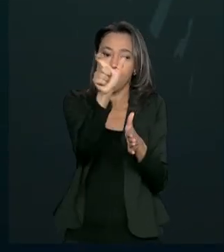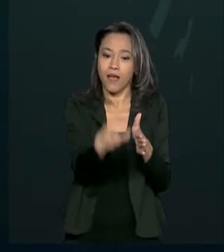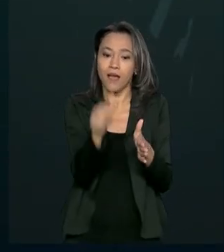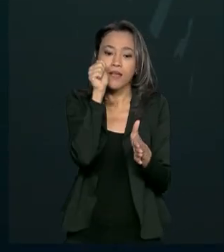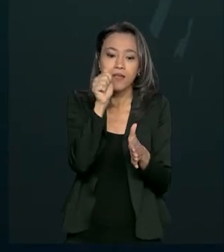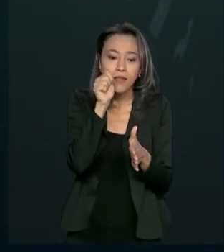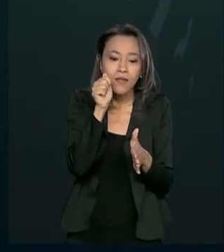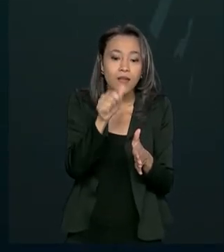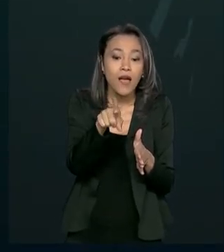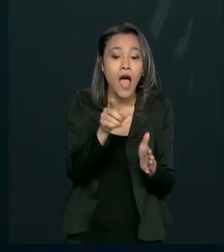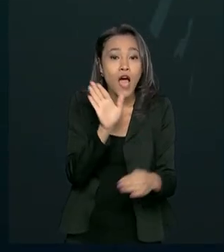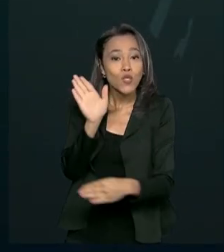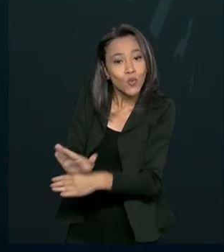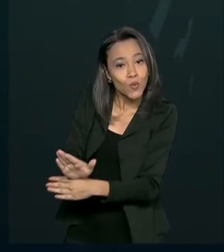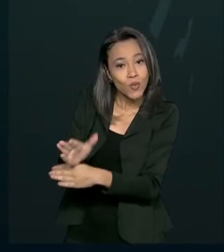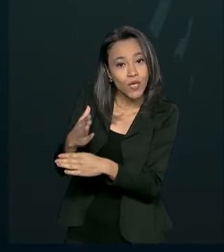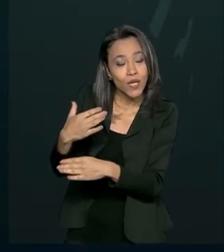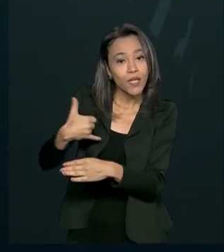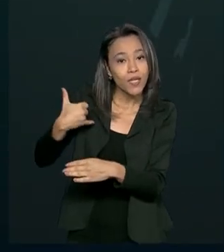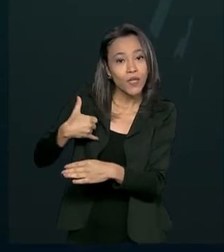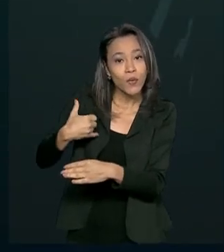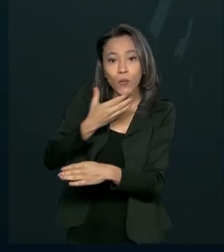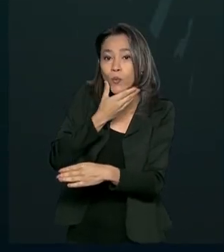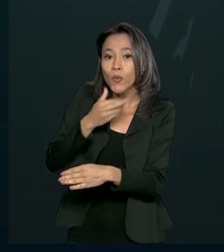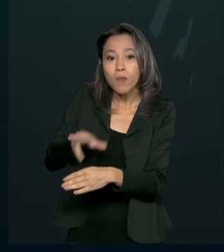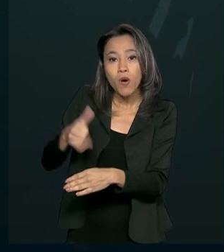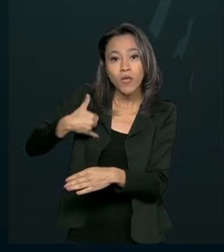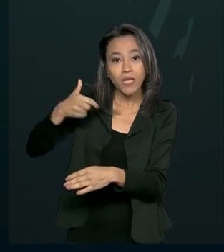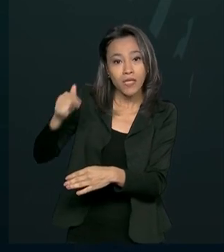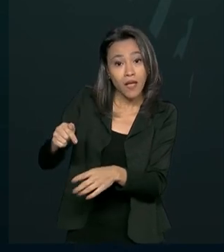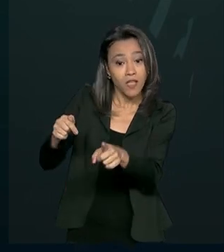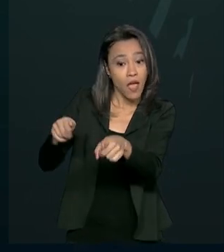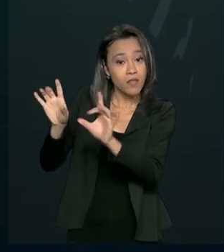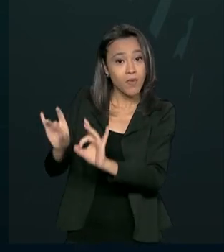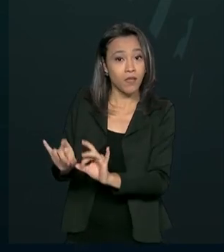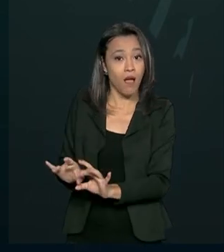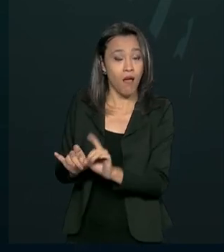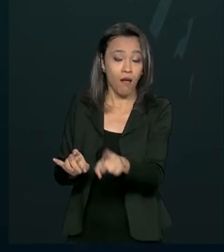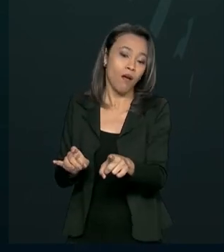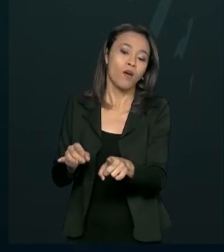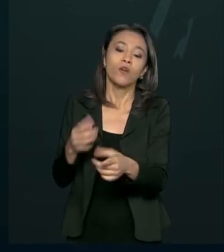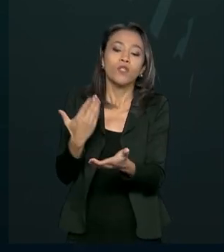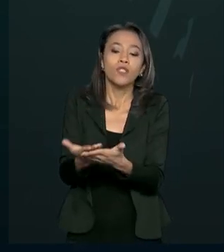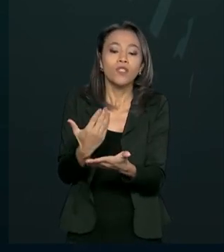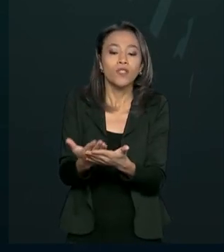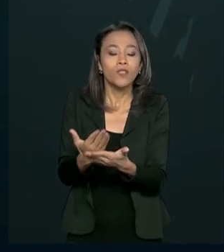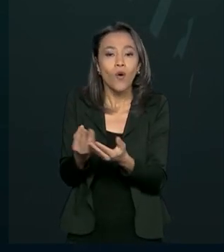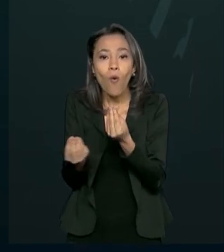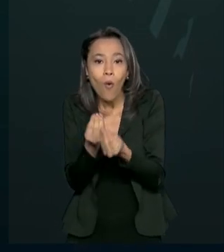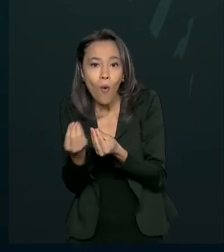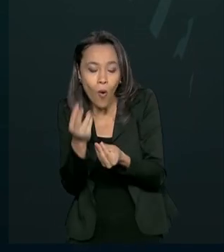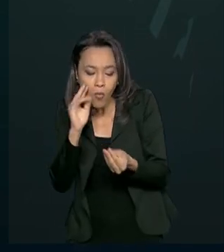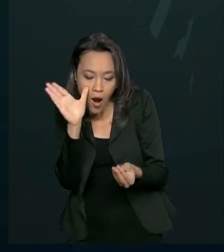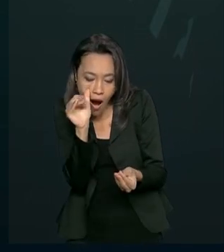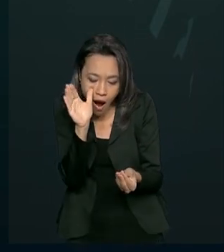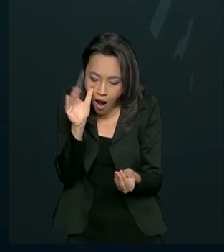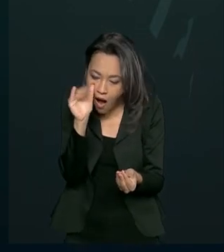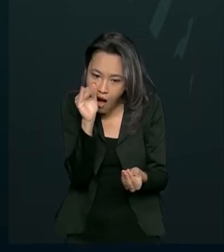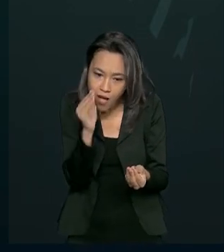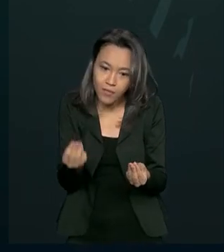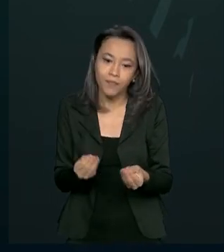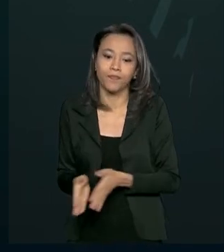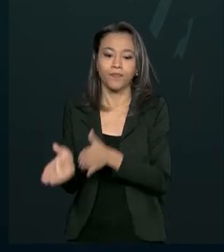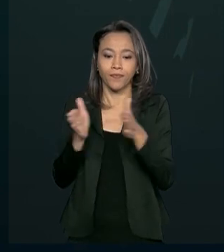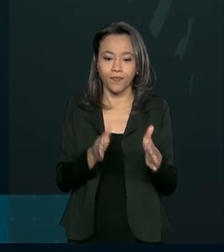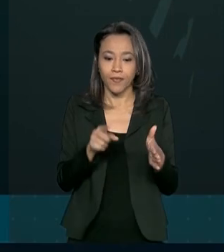irmão Arthur, de 7 anos, que é aluna especial do segundo ano a navegar pela plataforma. Esse